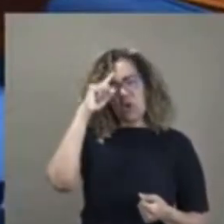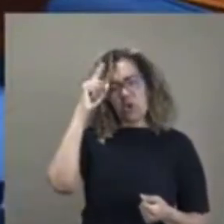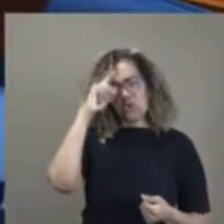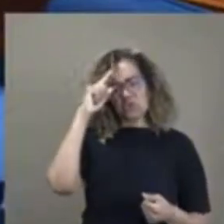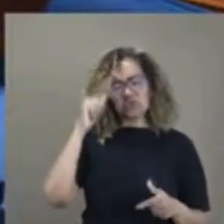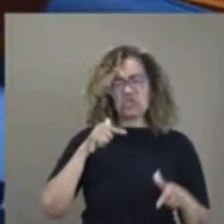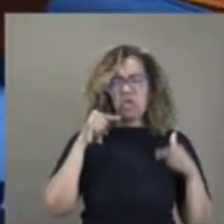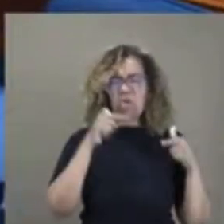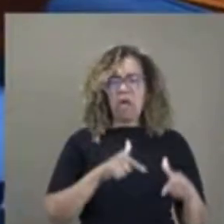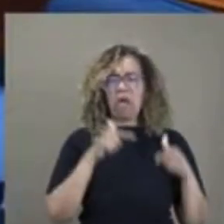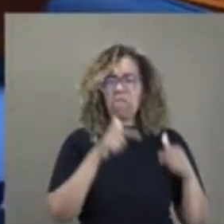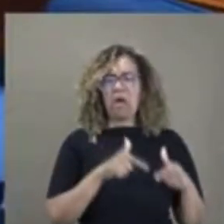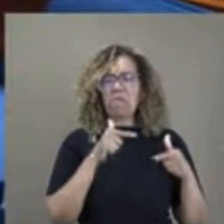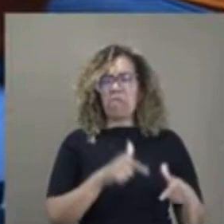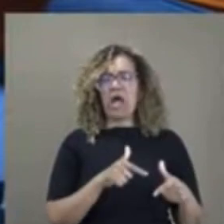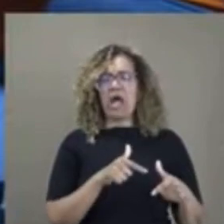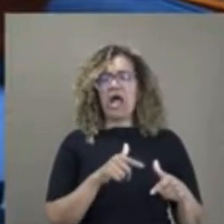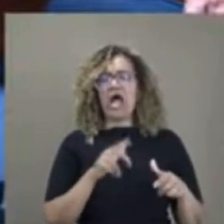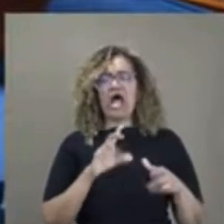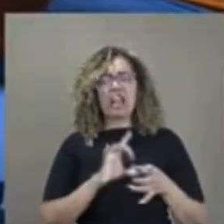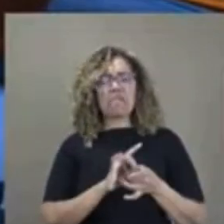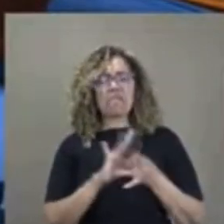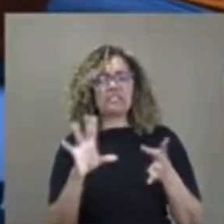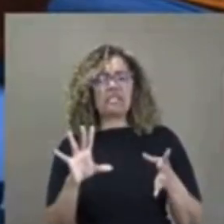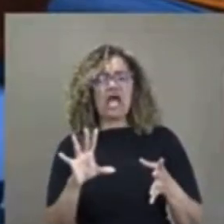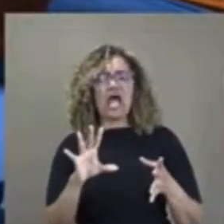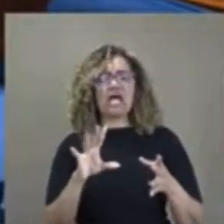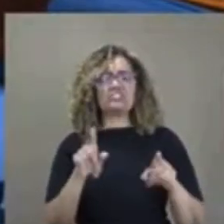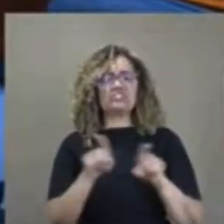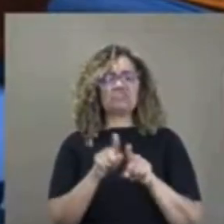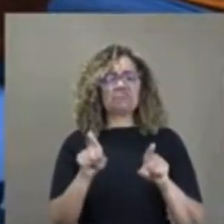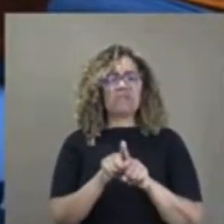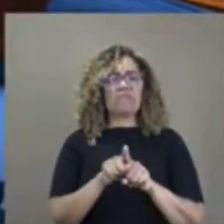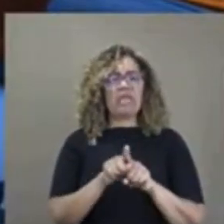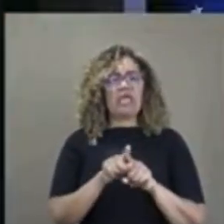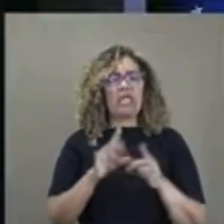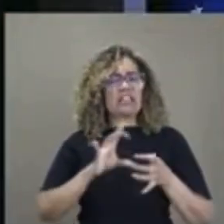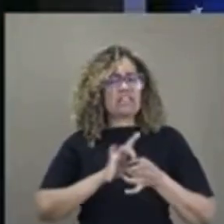da nossa liberdade e da nossa democracia, assim como Alexandre Garcia. Muito obrigado. Obrigado.